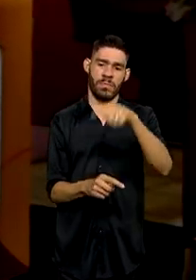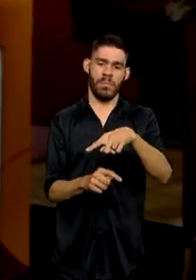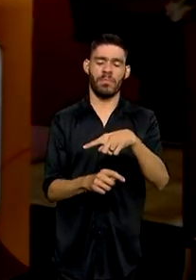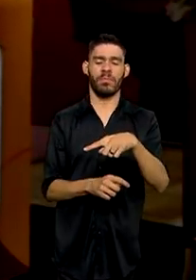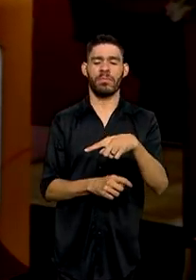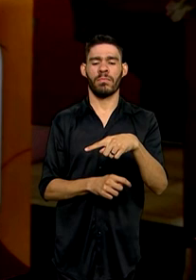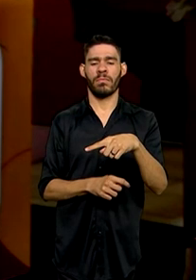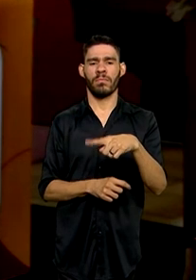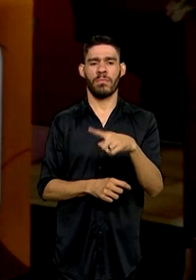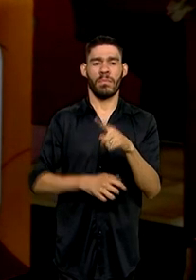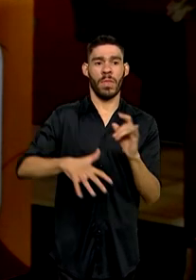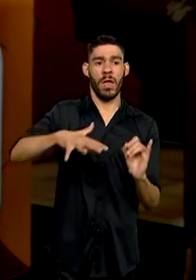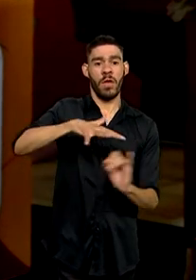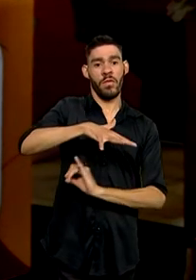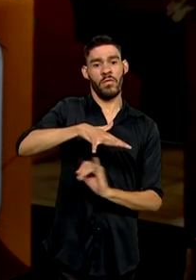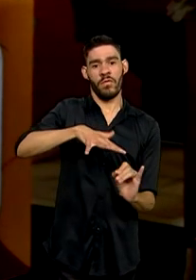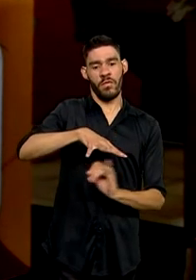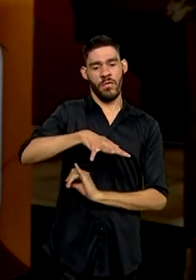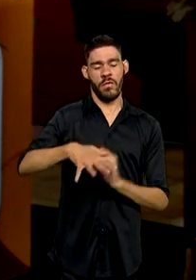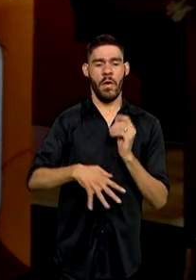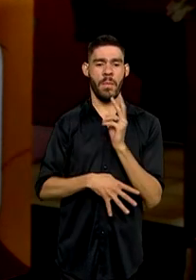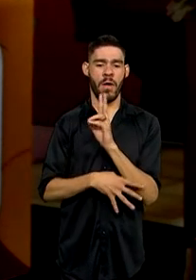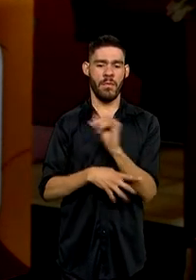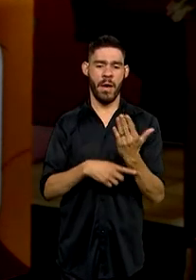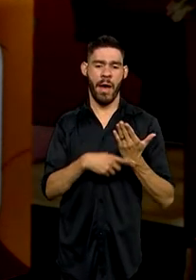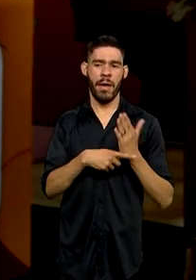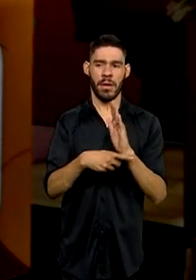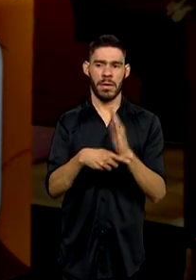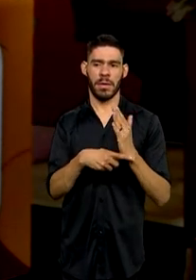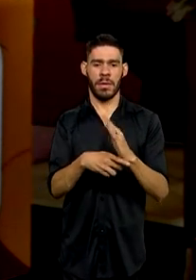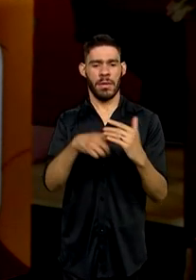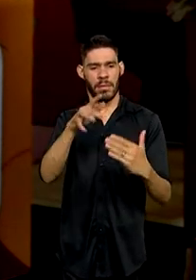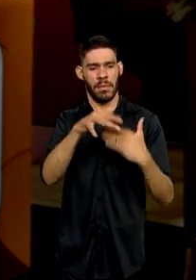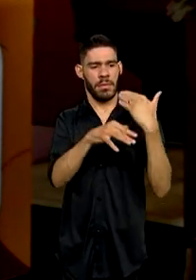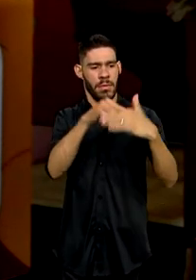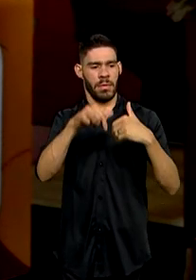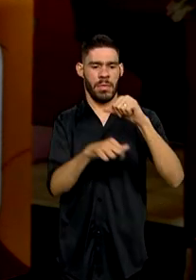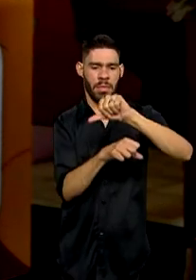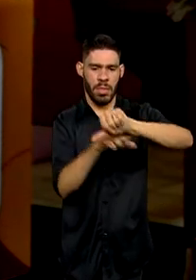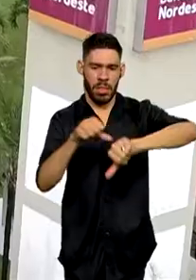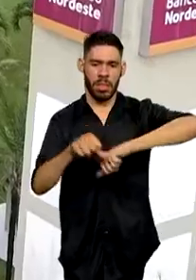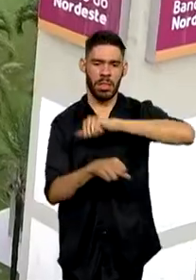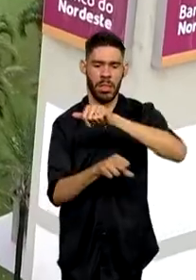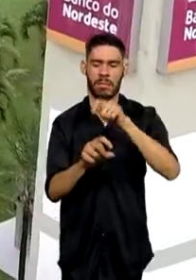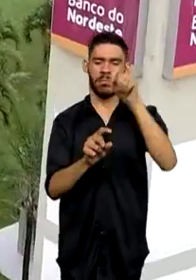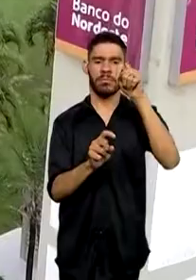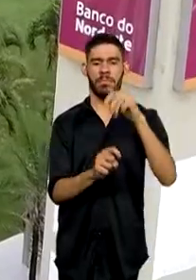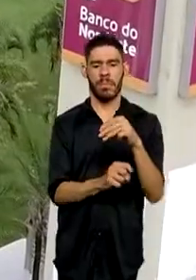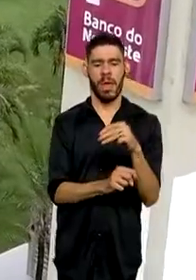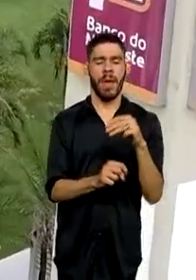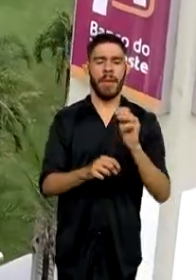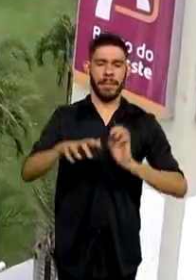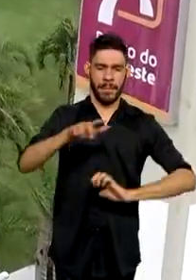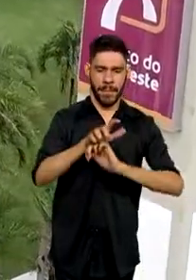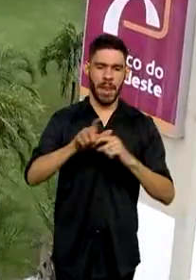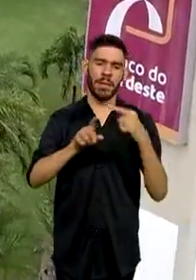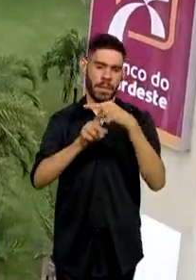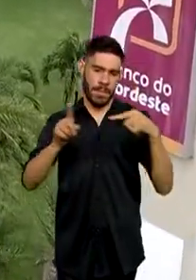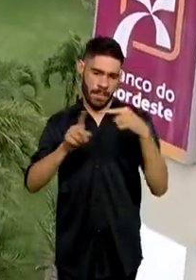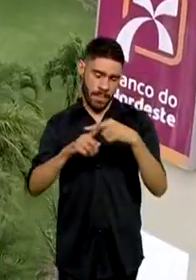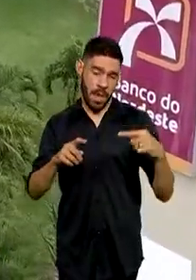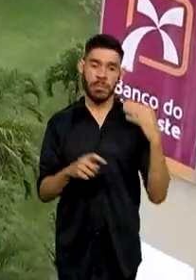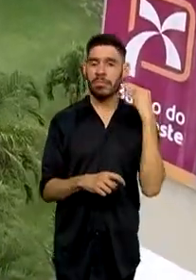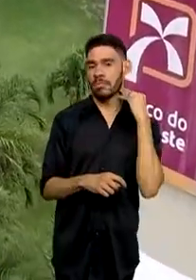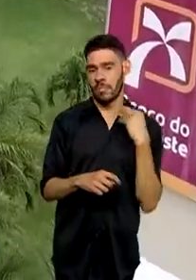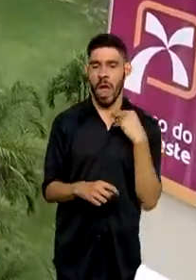atividades informais que a gente vai beneficiando e ao longo do tempo elas se transformam em MEIs. O Banco do Nordeste também